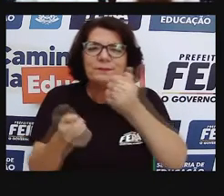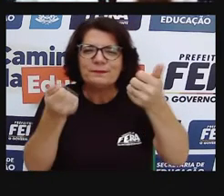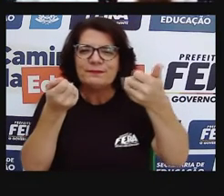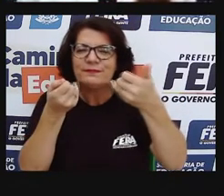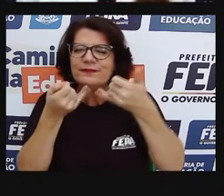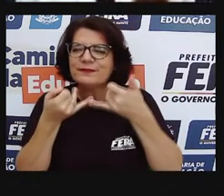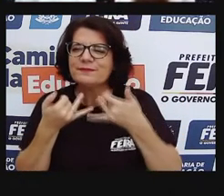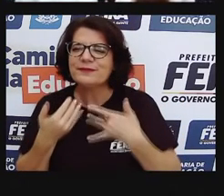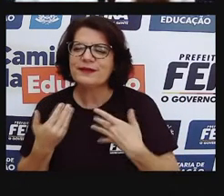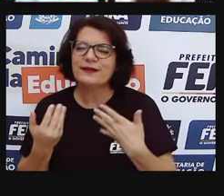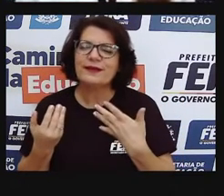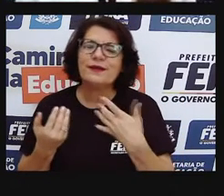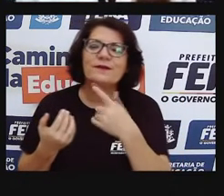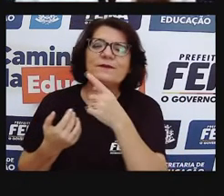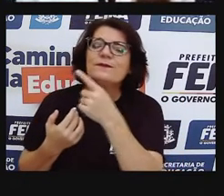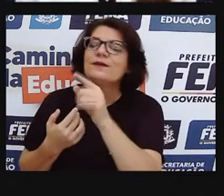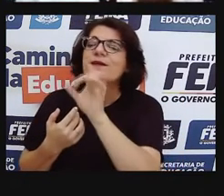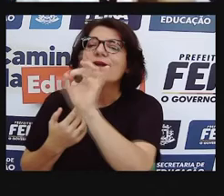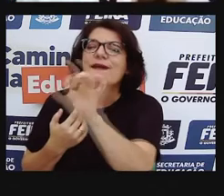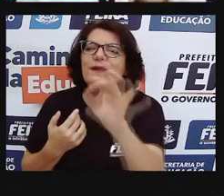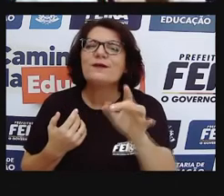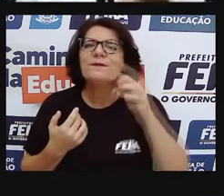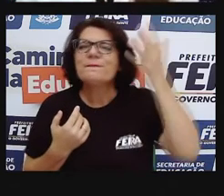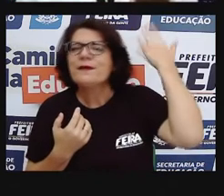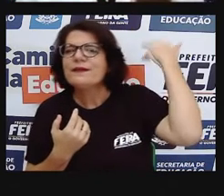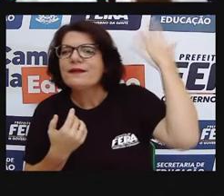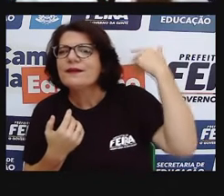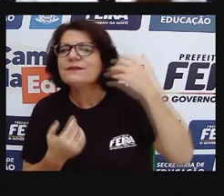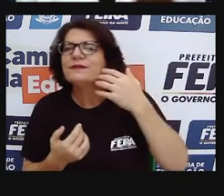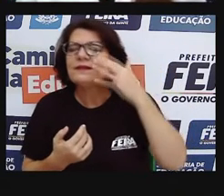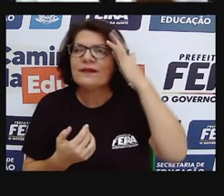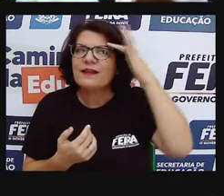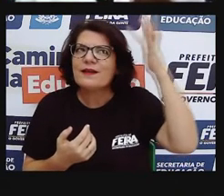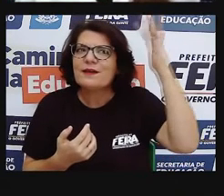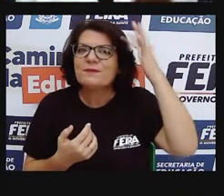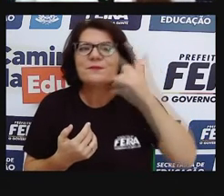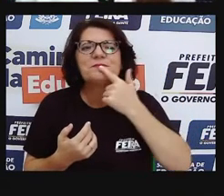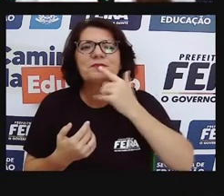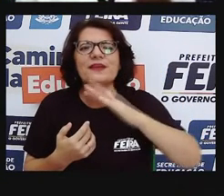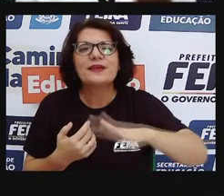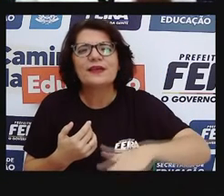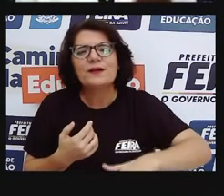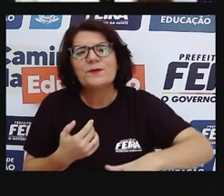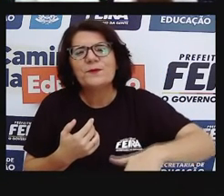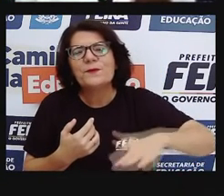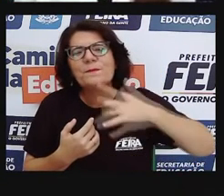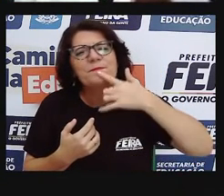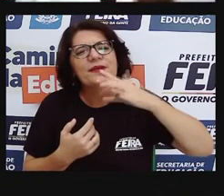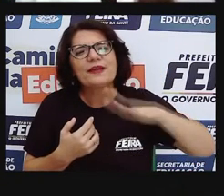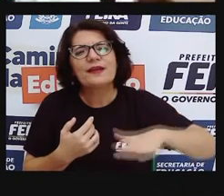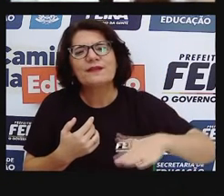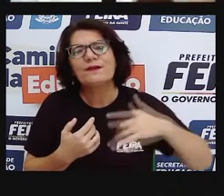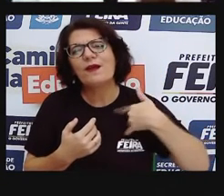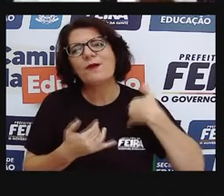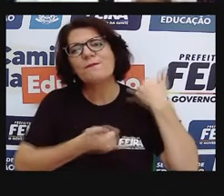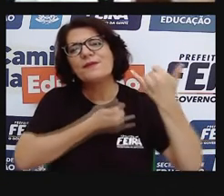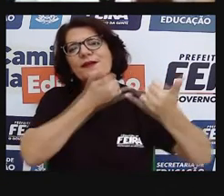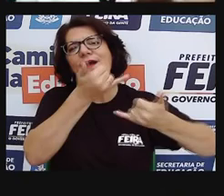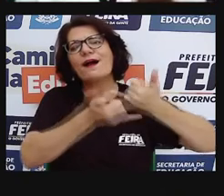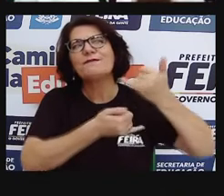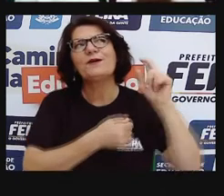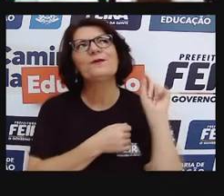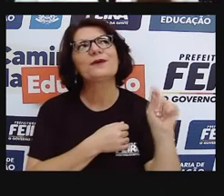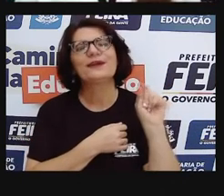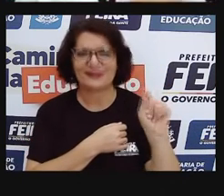como foi a infância de vocês? Esse é o desafio que eu quero trazer pra vocês hoje. Semana passada, eu pedi pra